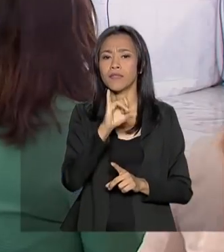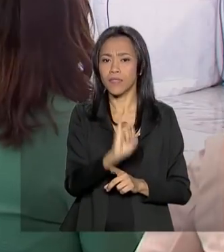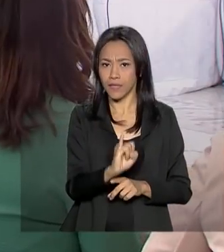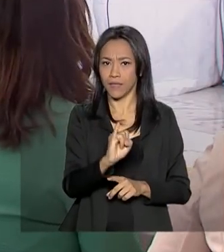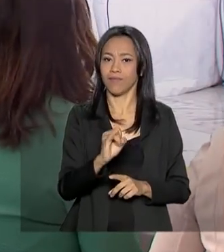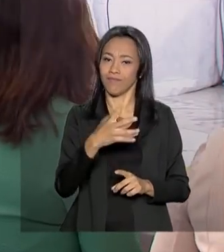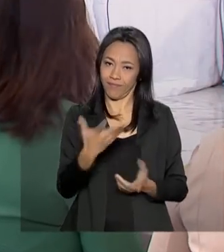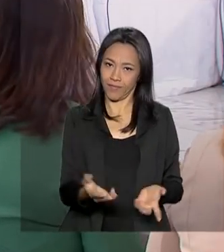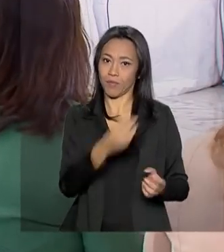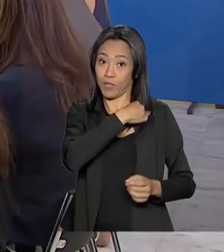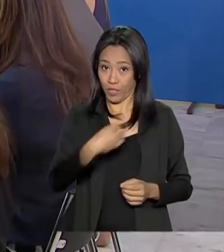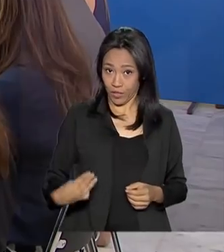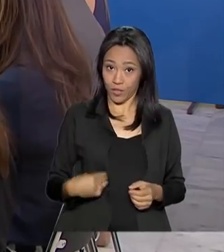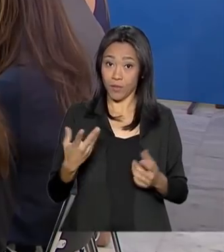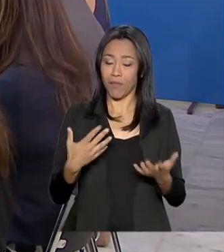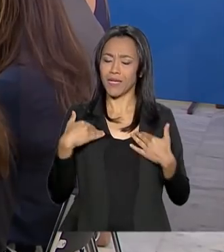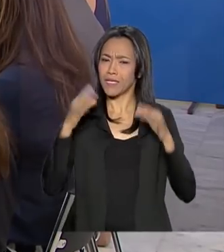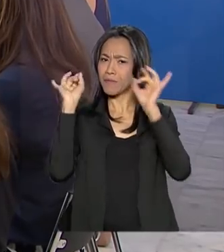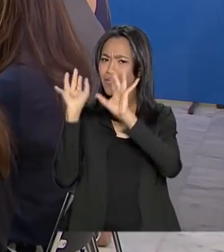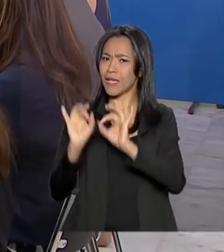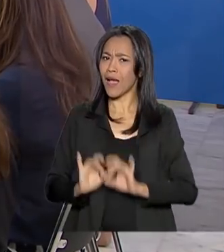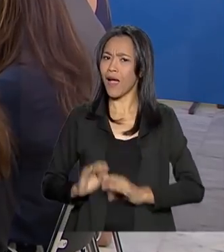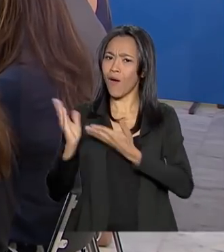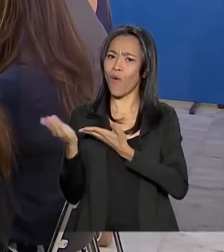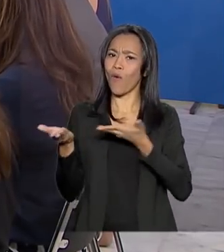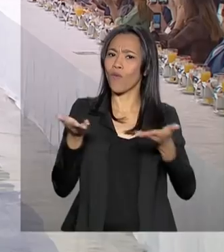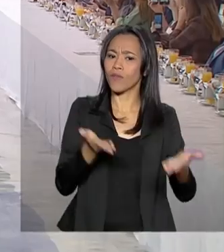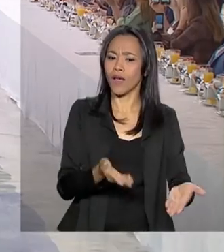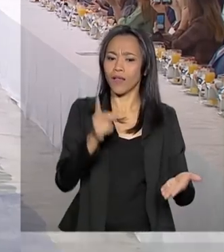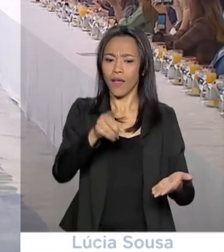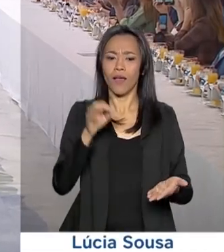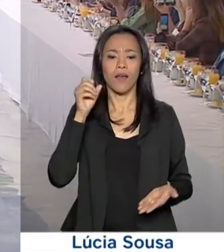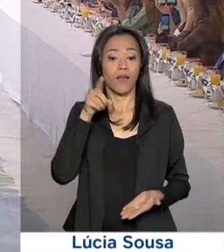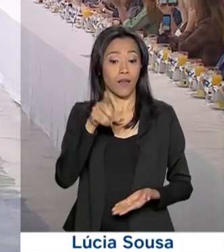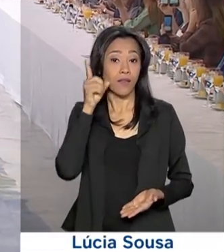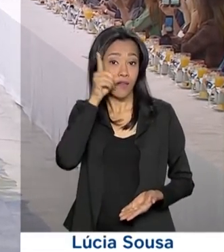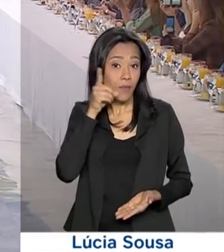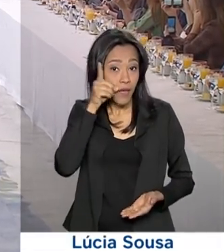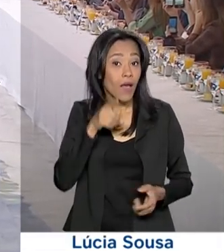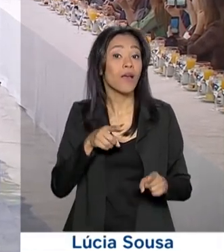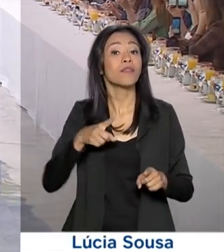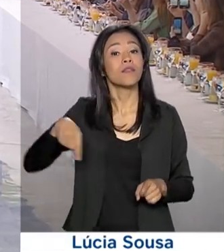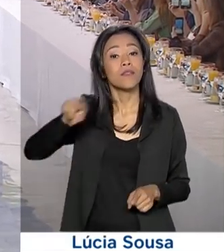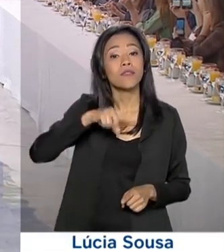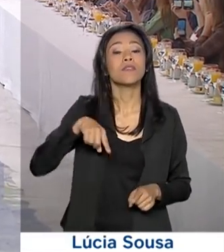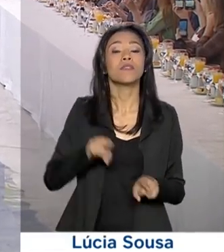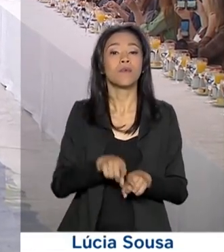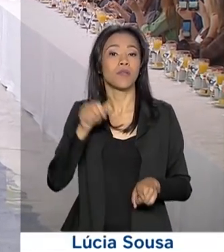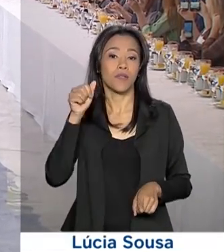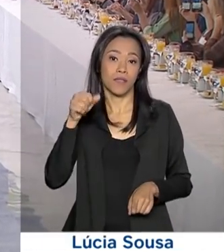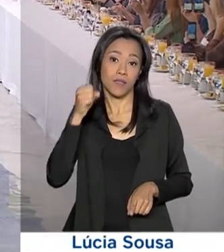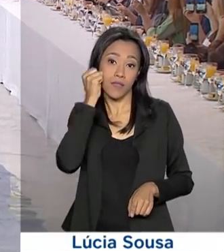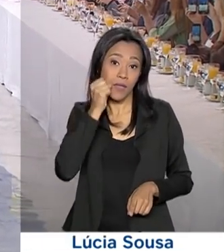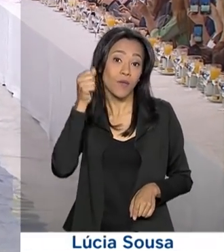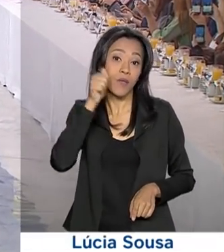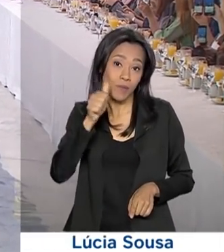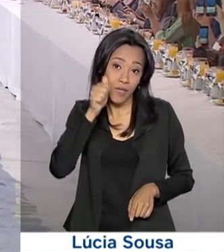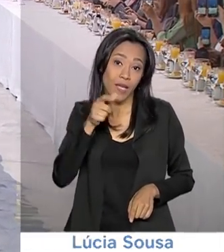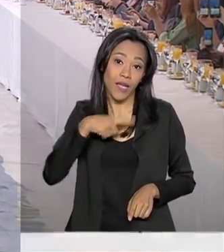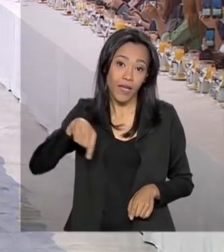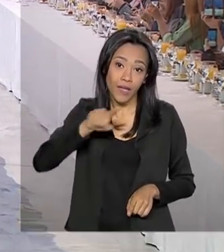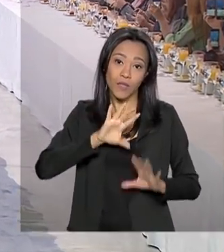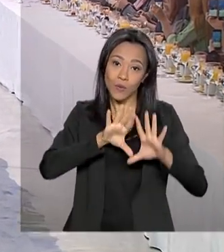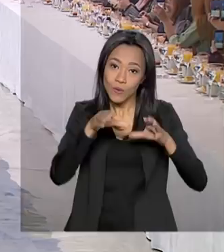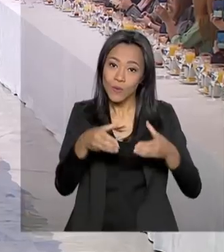especiais de hoje aqui no Palácio do Planalto foram as deputadas e senadoras das bancadas femininas